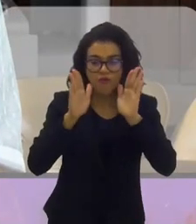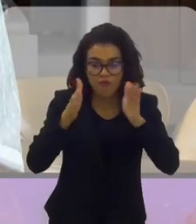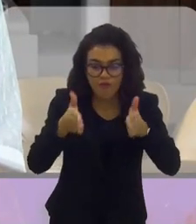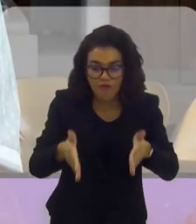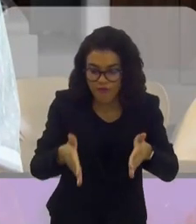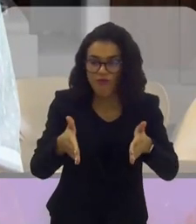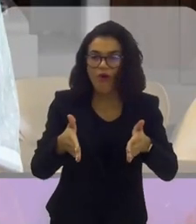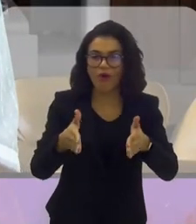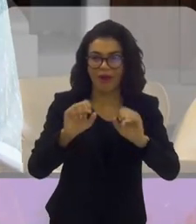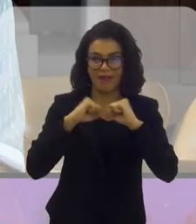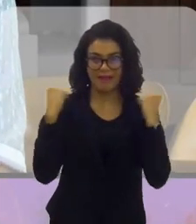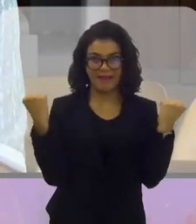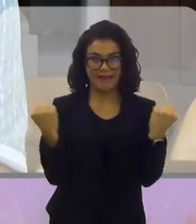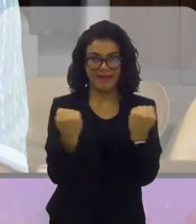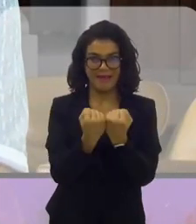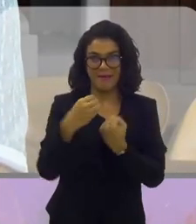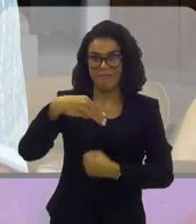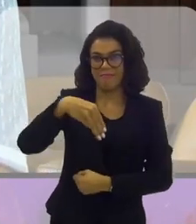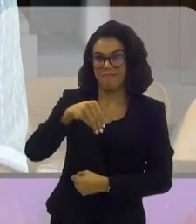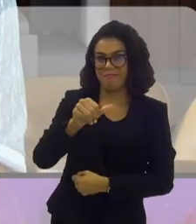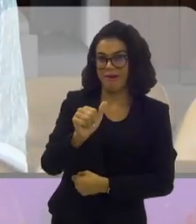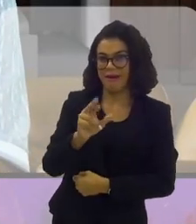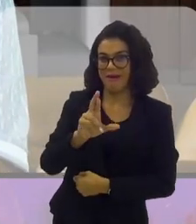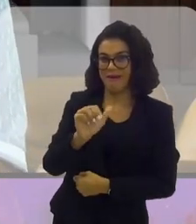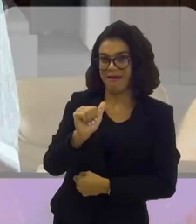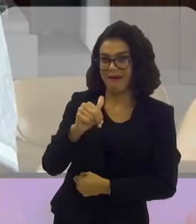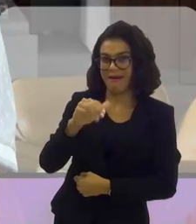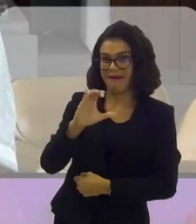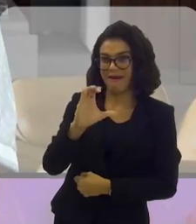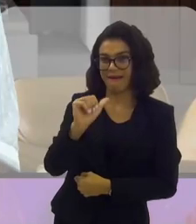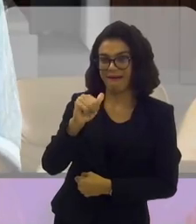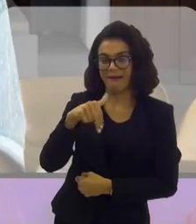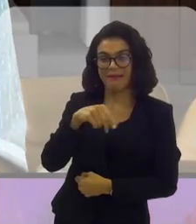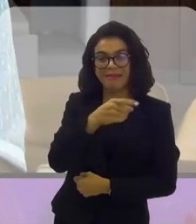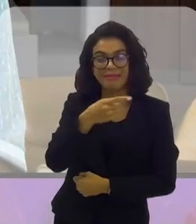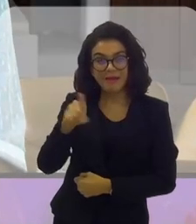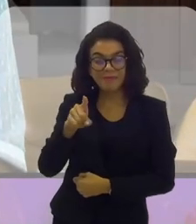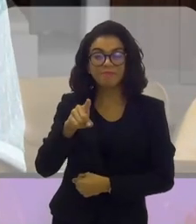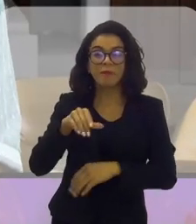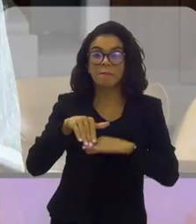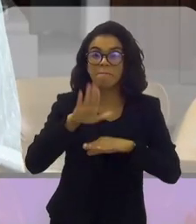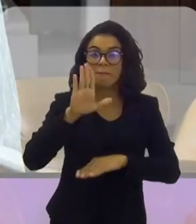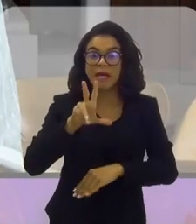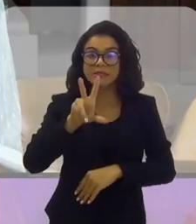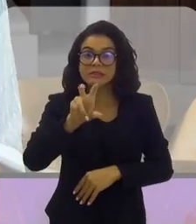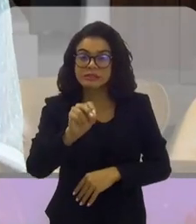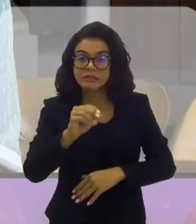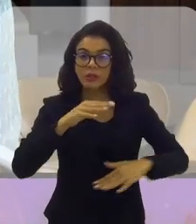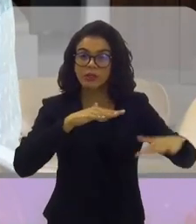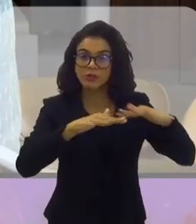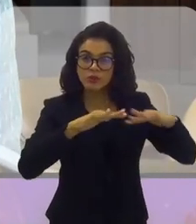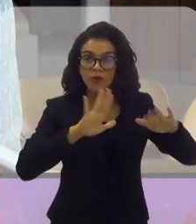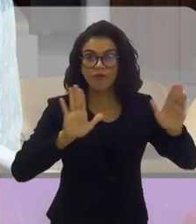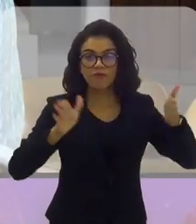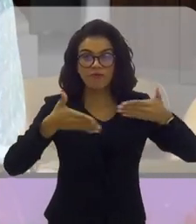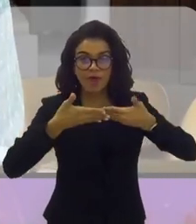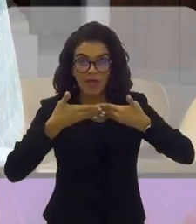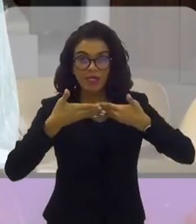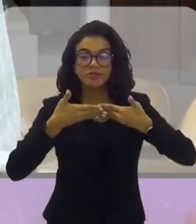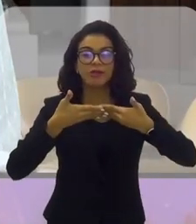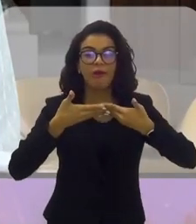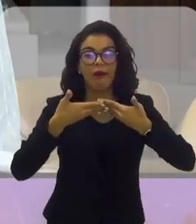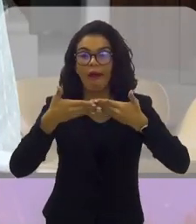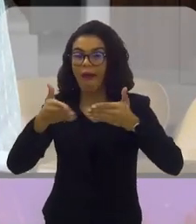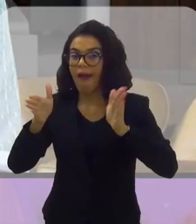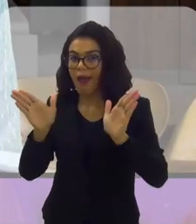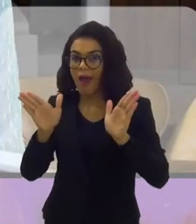início, vou focar no Maracanã. Porque já são mais de 50 jogos, o estádio fecha, reabre, coloca